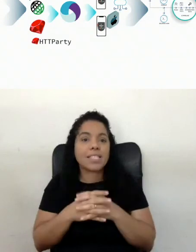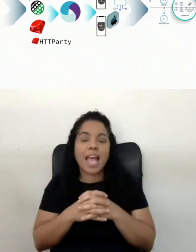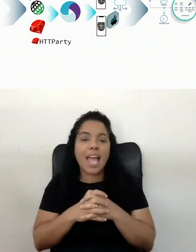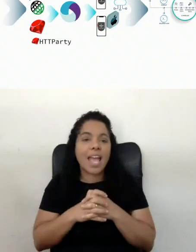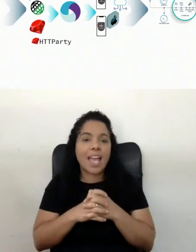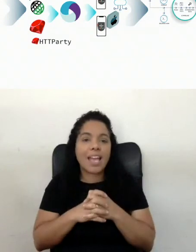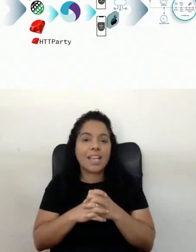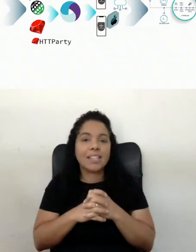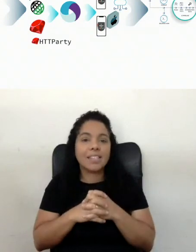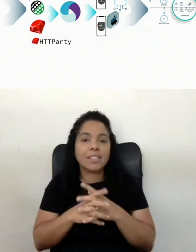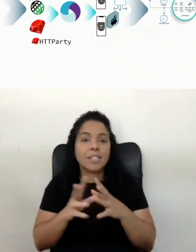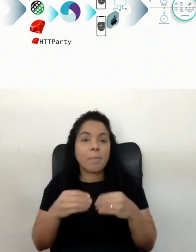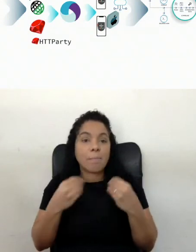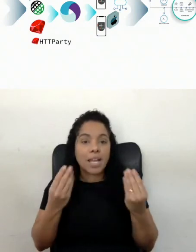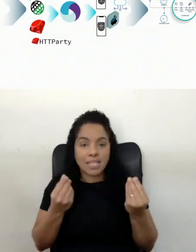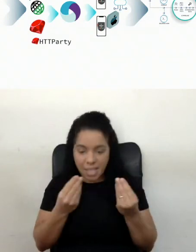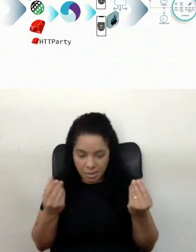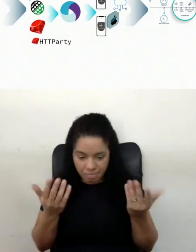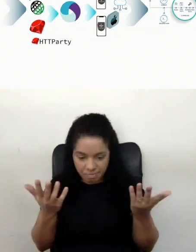começa a dar mais, é,